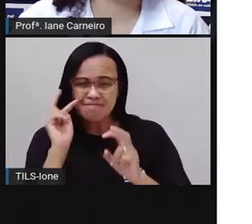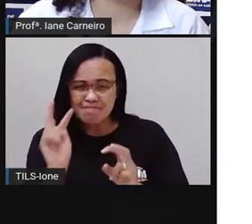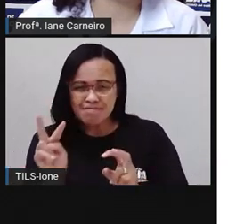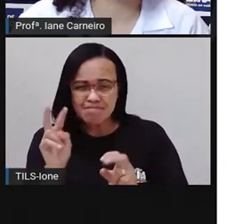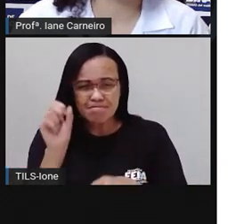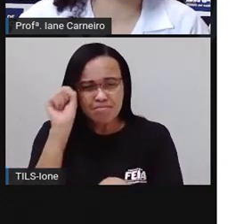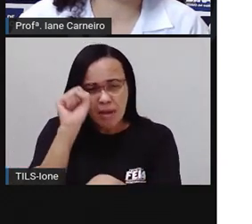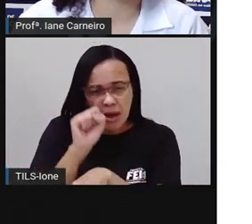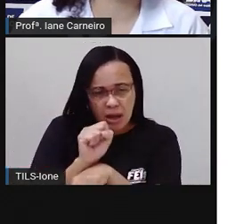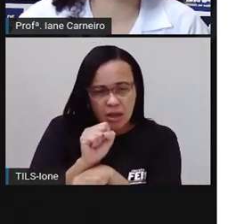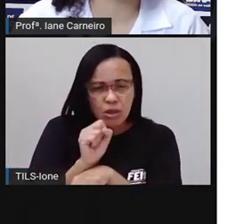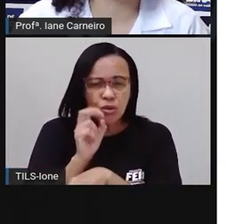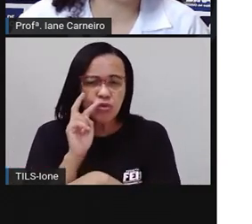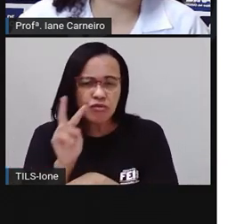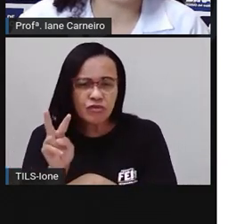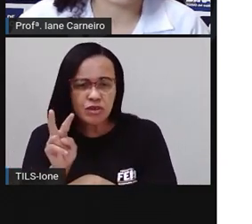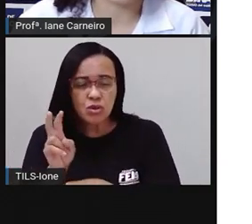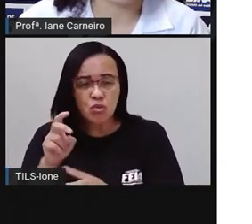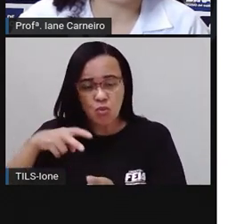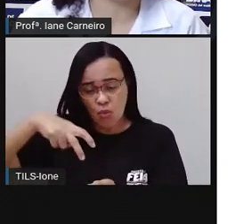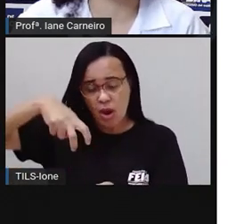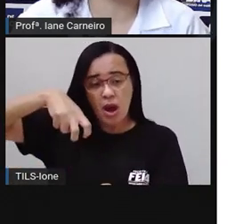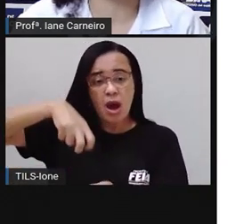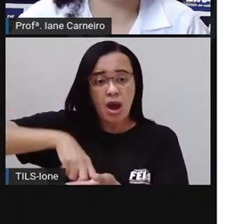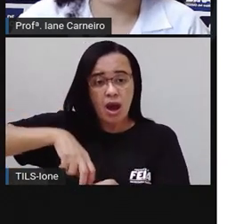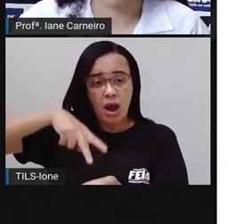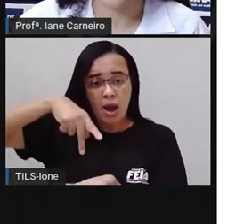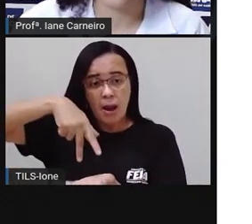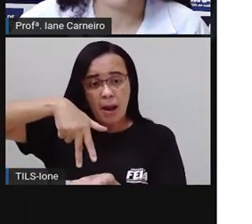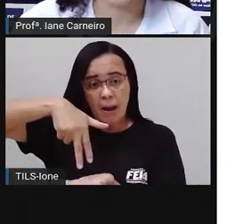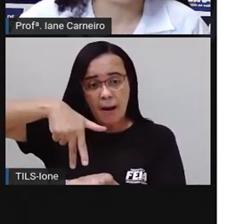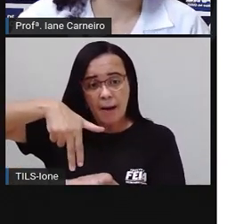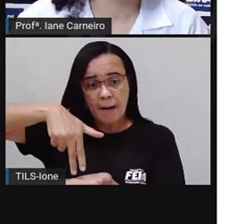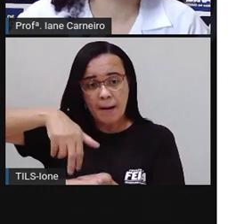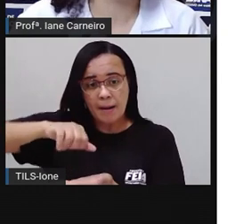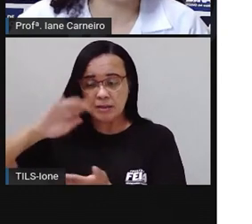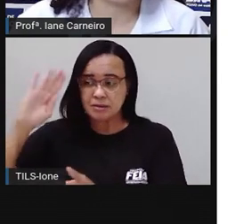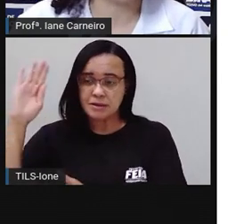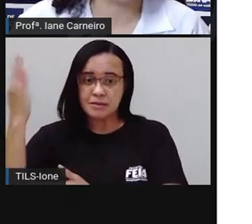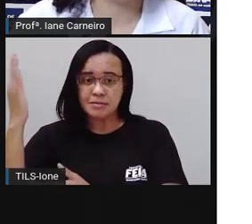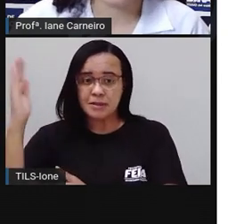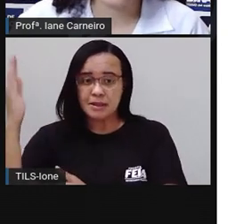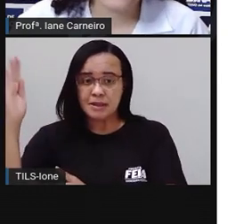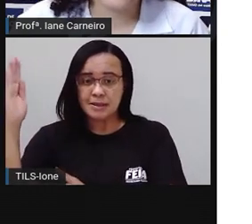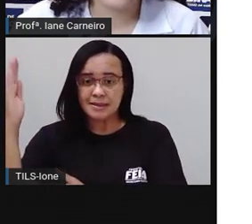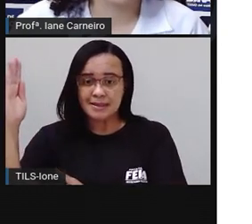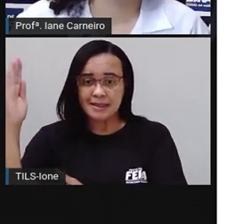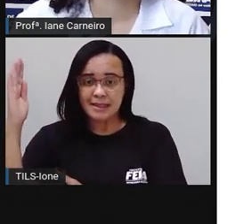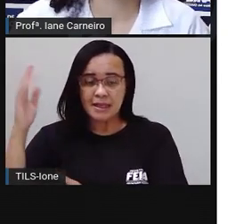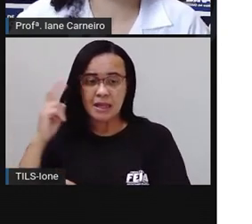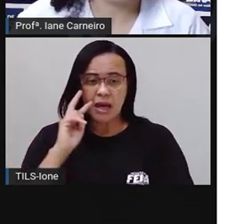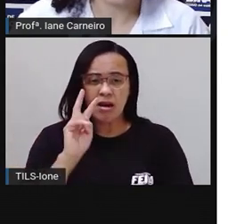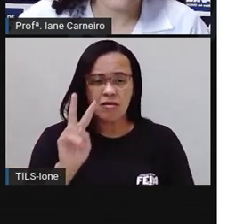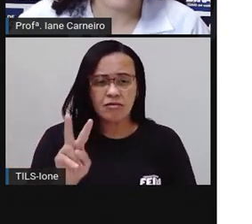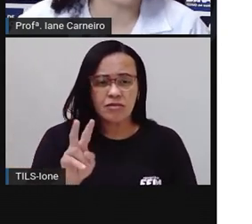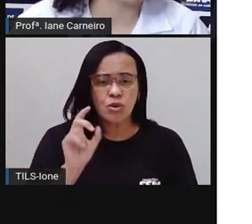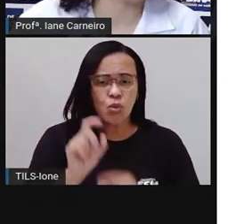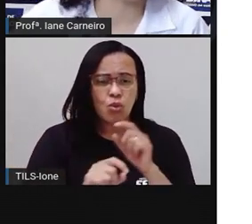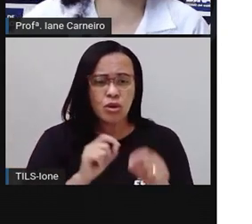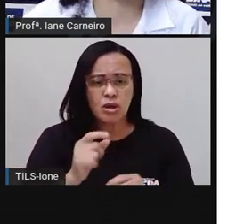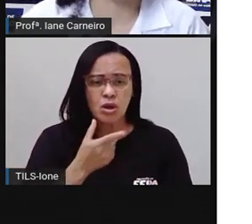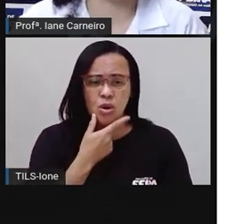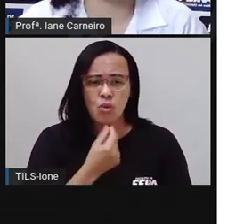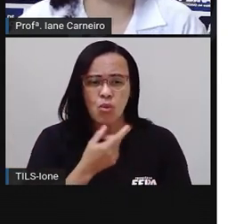No momento em que Theo pisou na madeira apodrecida da ponte, um Duende, medonho e terrível,